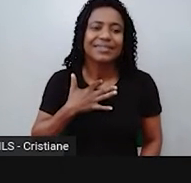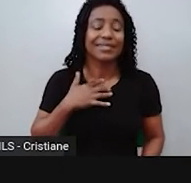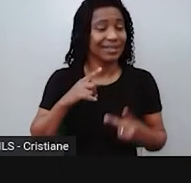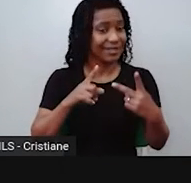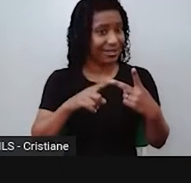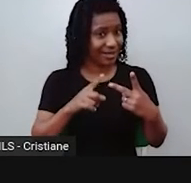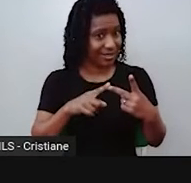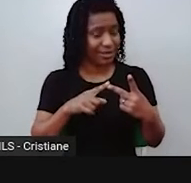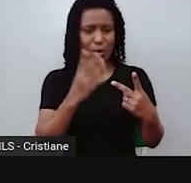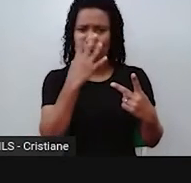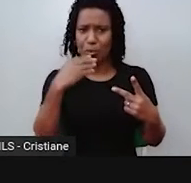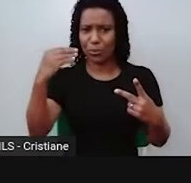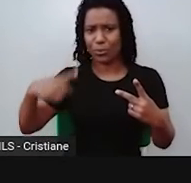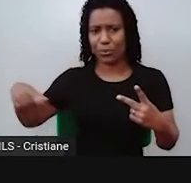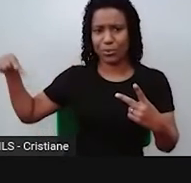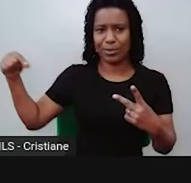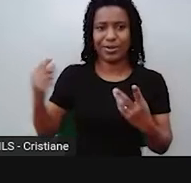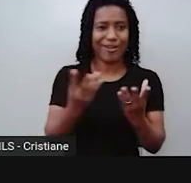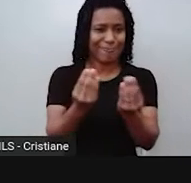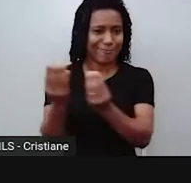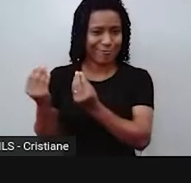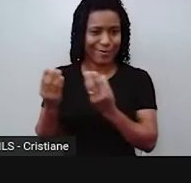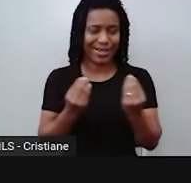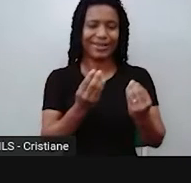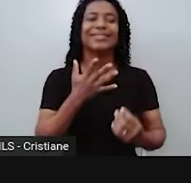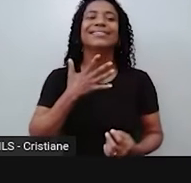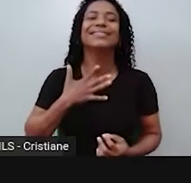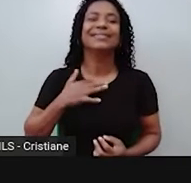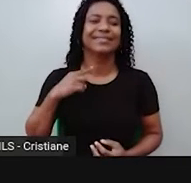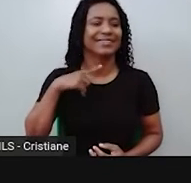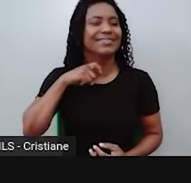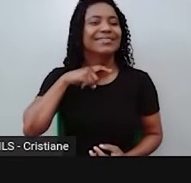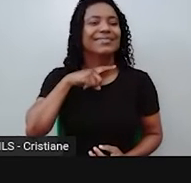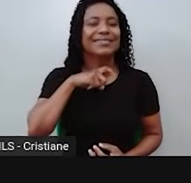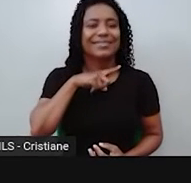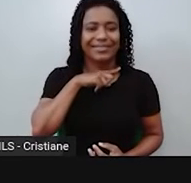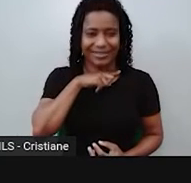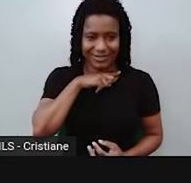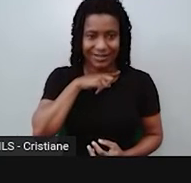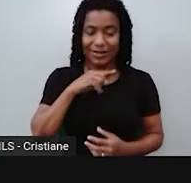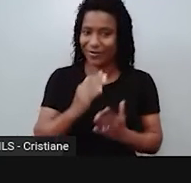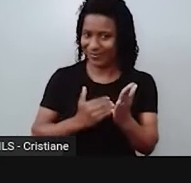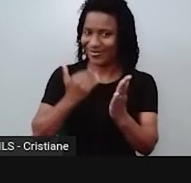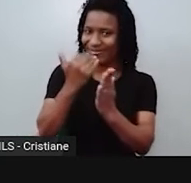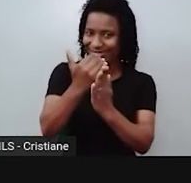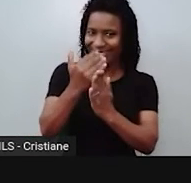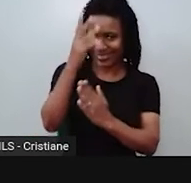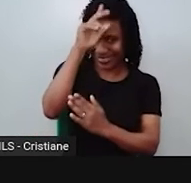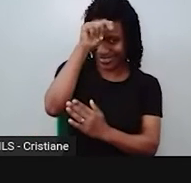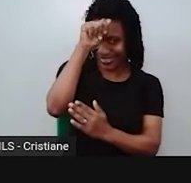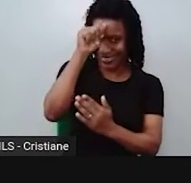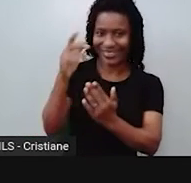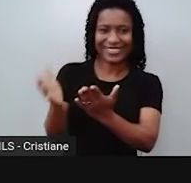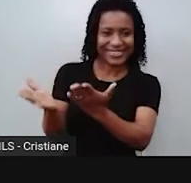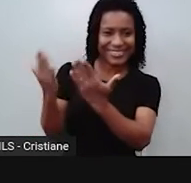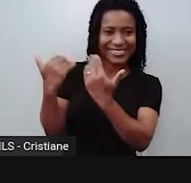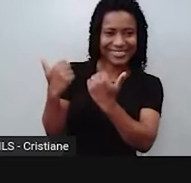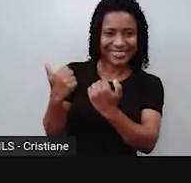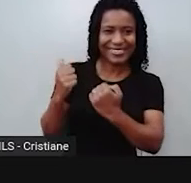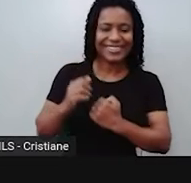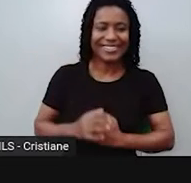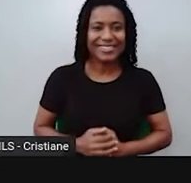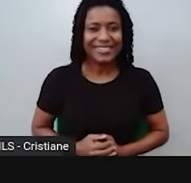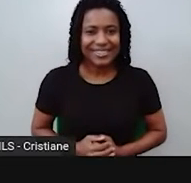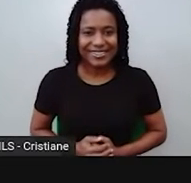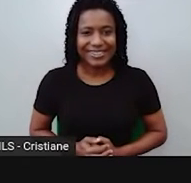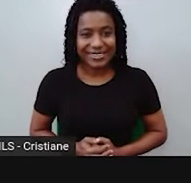Ok, students? Let's go. Vamos aprender um pouco mais. Ora, se os verbos